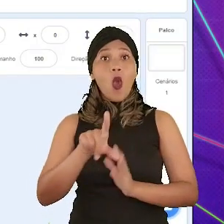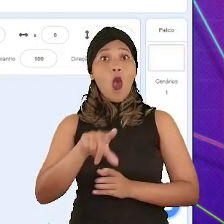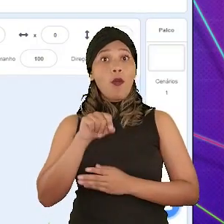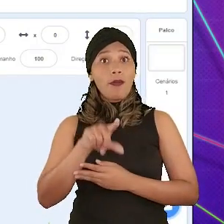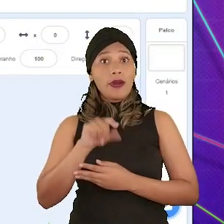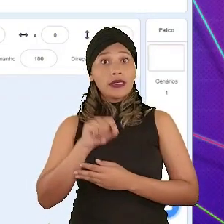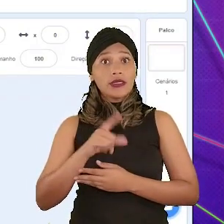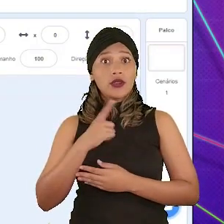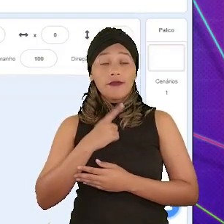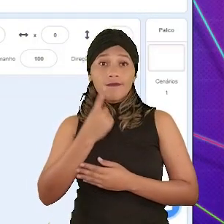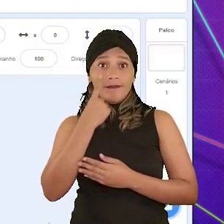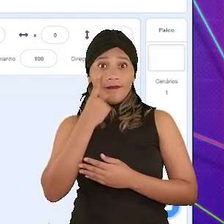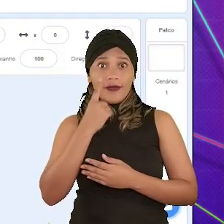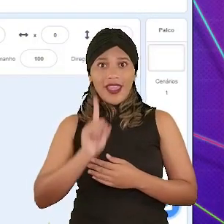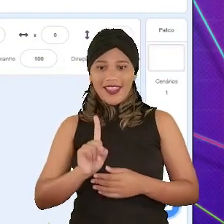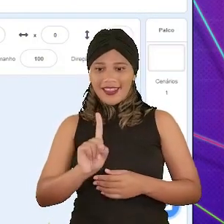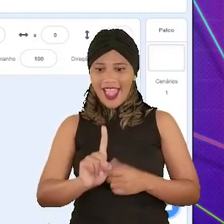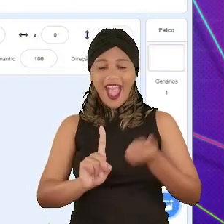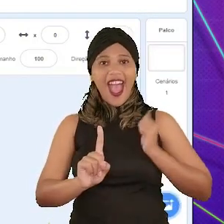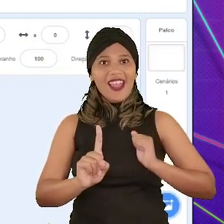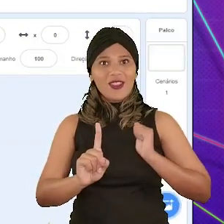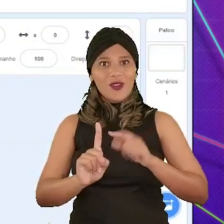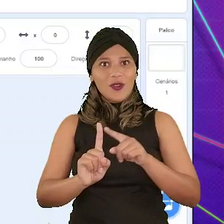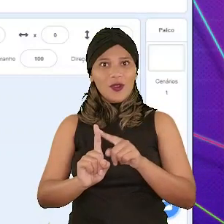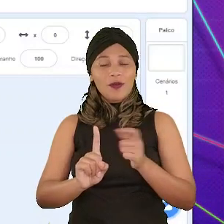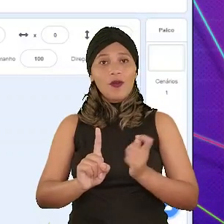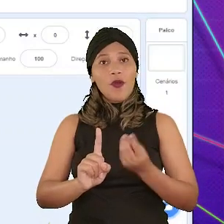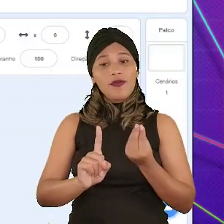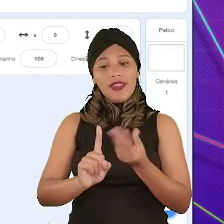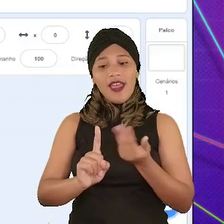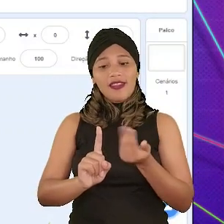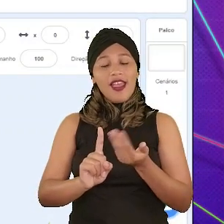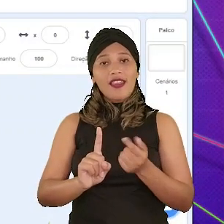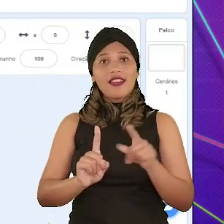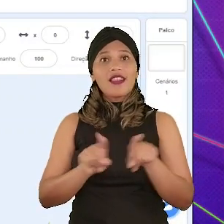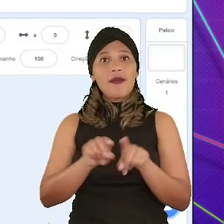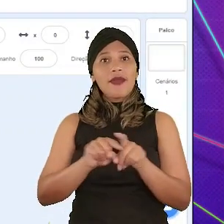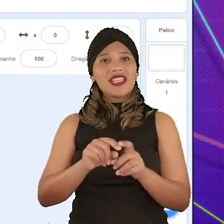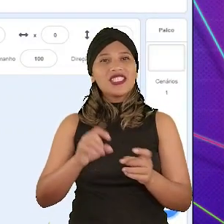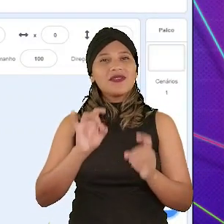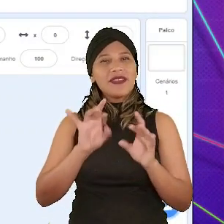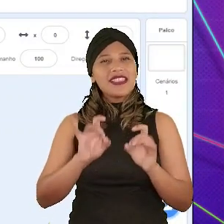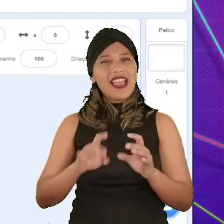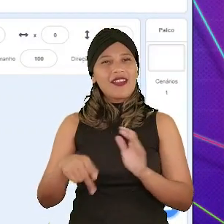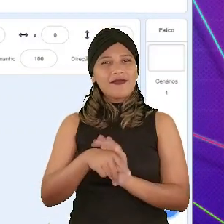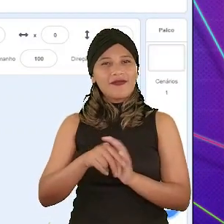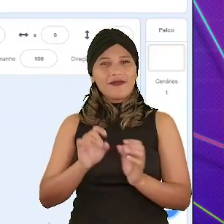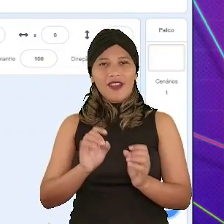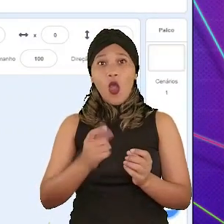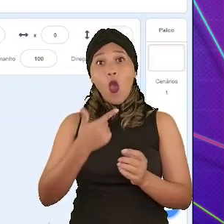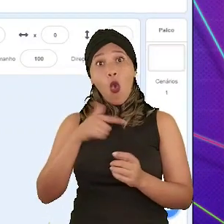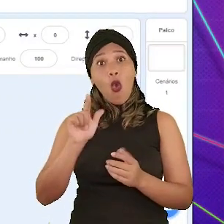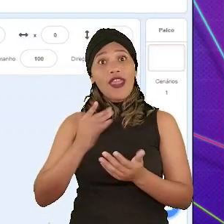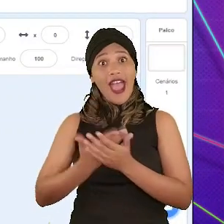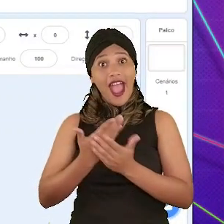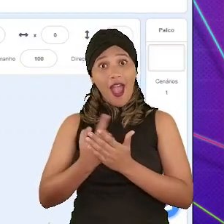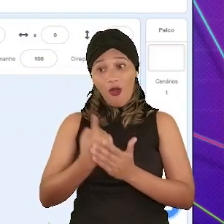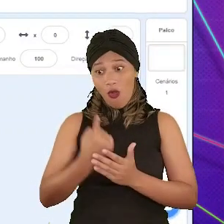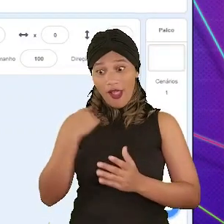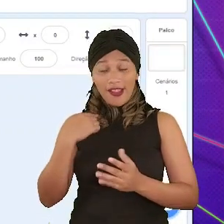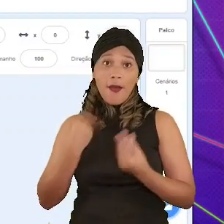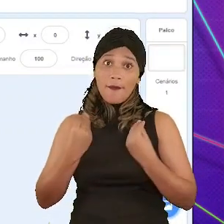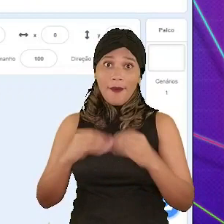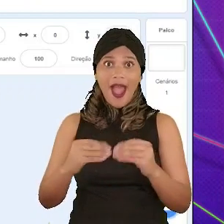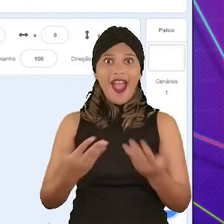pertinentes dessa opção. Nós podemos animar nosso ator a partir desses blocos, além de adicionar efeitos especiais que vimos em outras aulas.